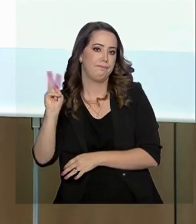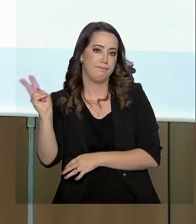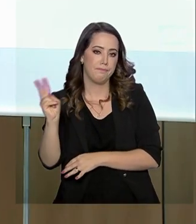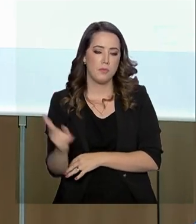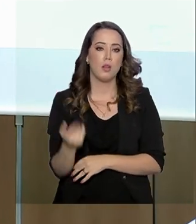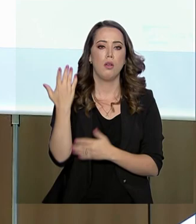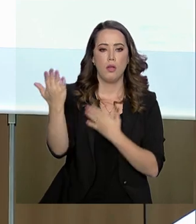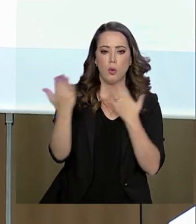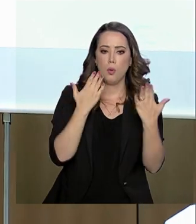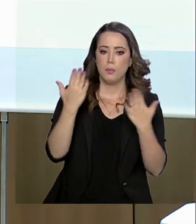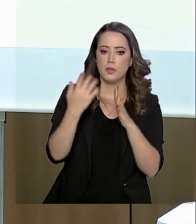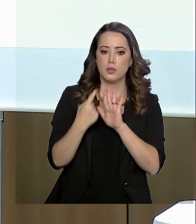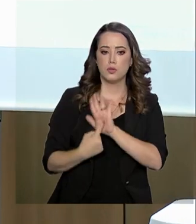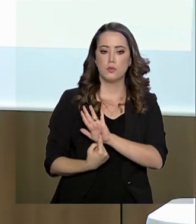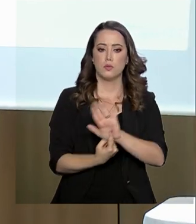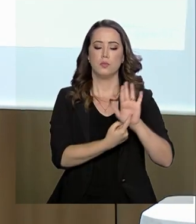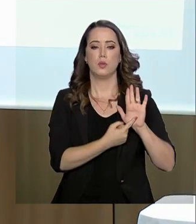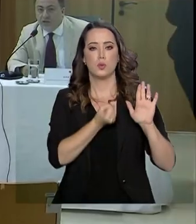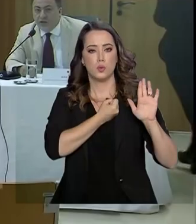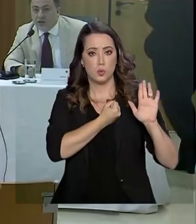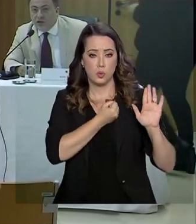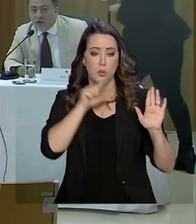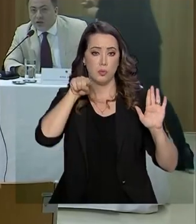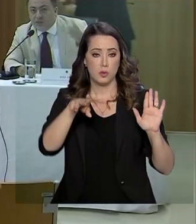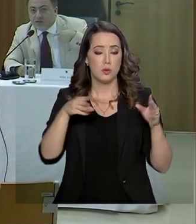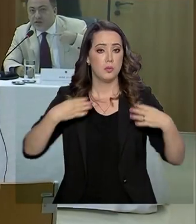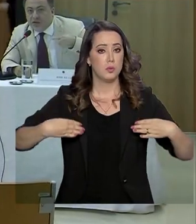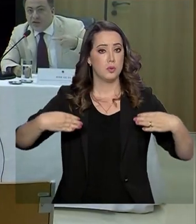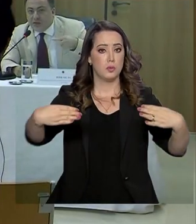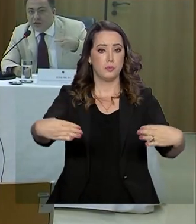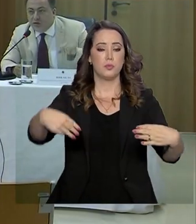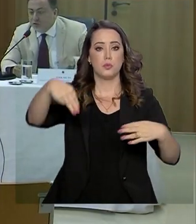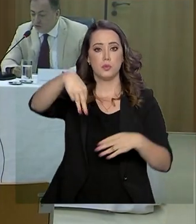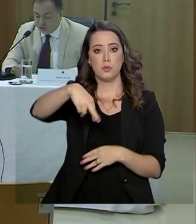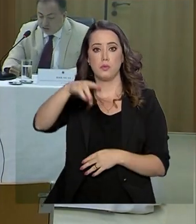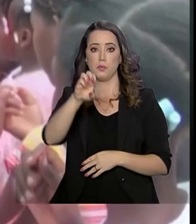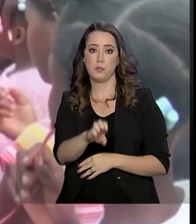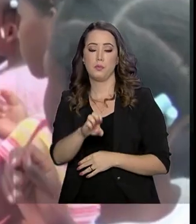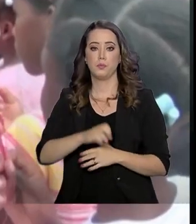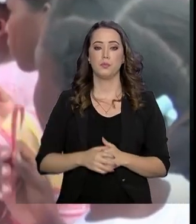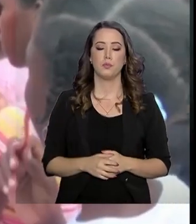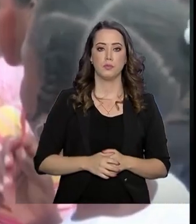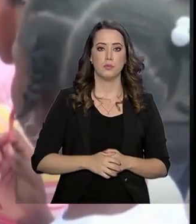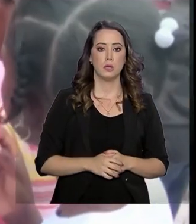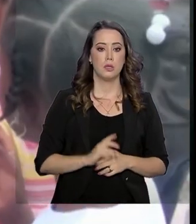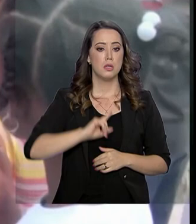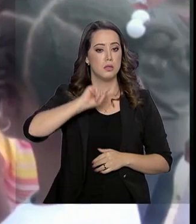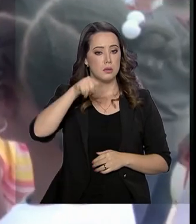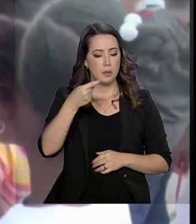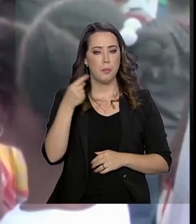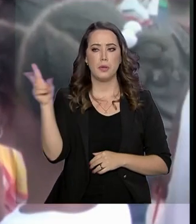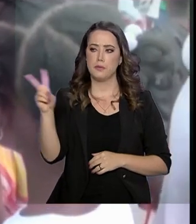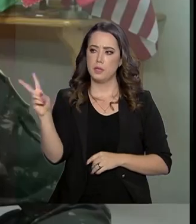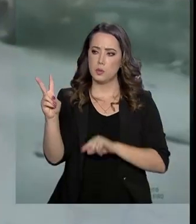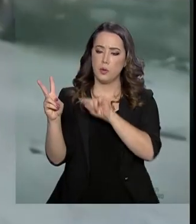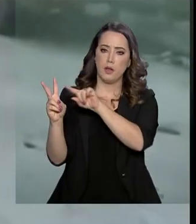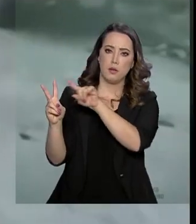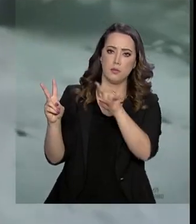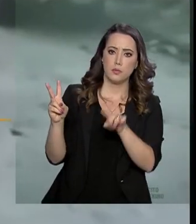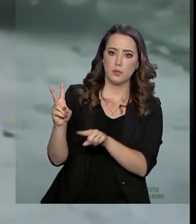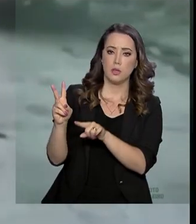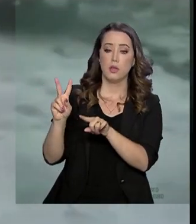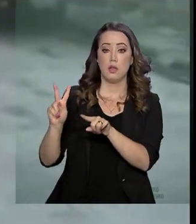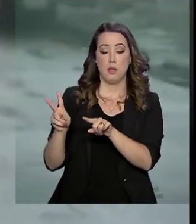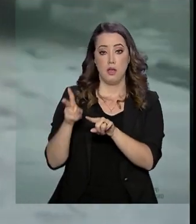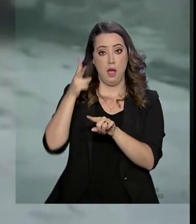apresentado pelo Comitê Nacional de Refugiados do Ministério de Relações Exteriores. Na sequência dos venezuelanos, estão os